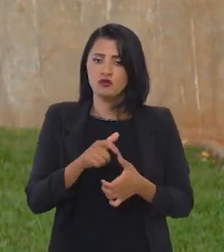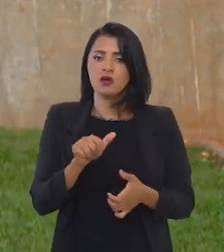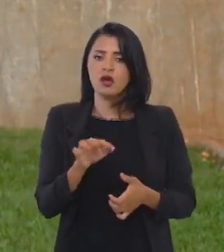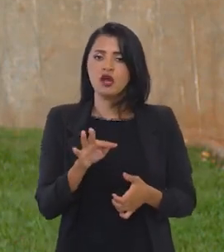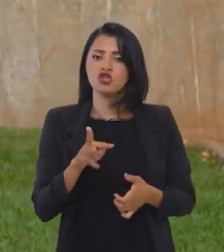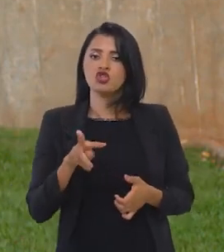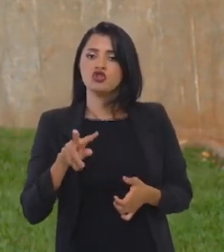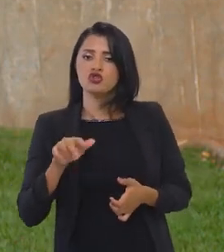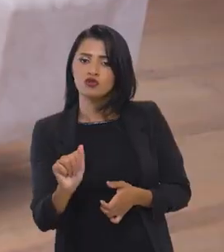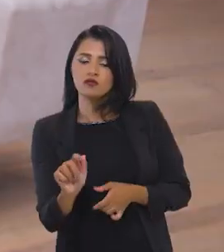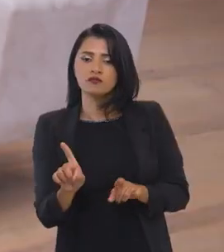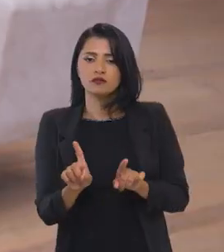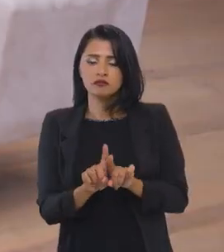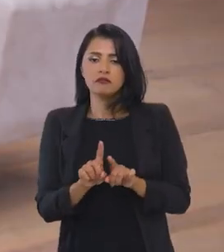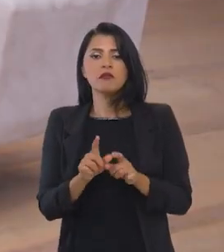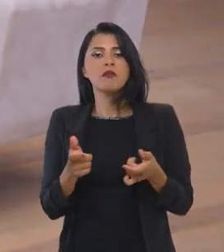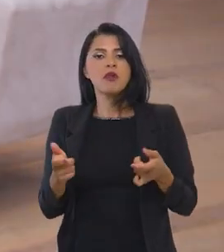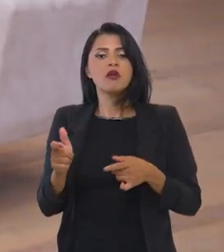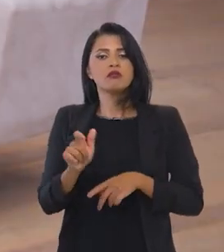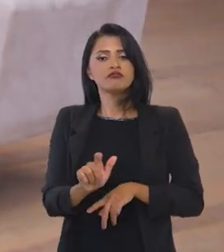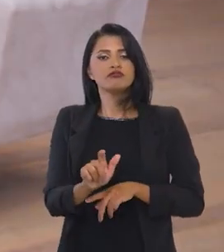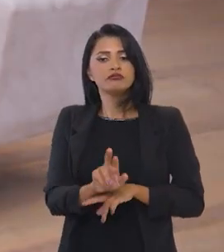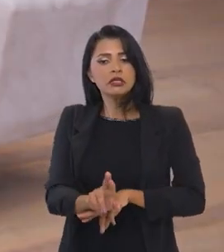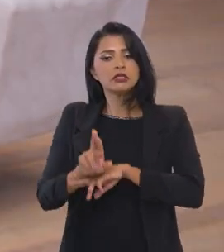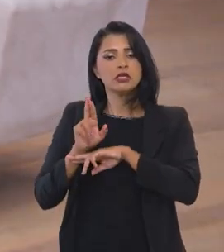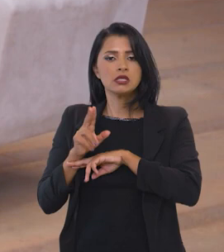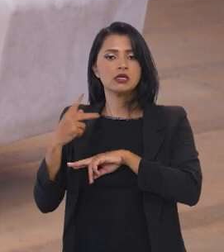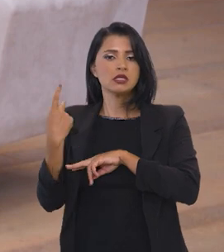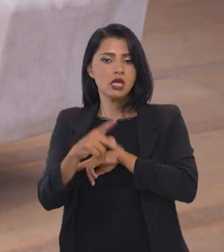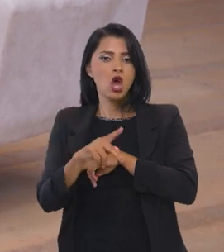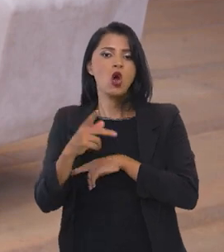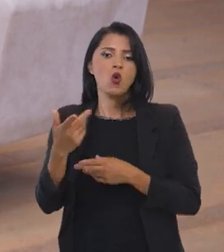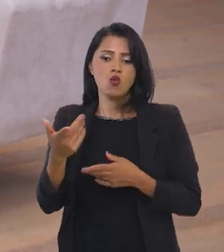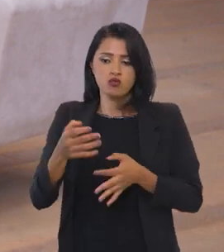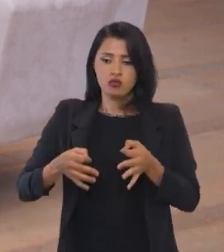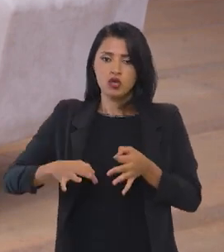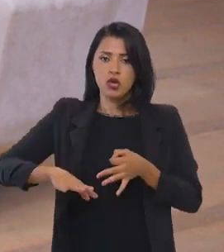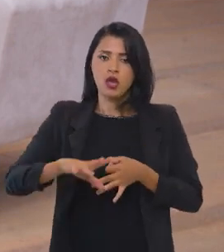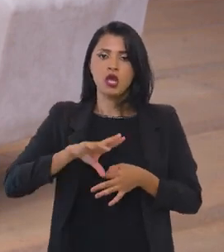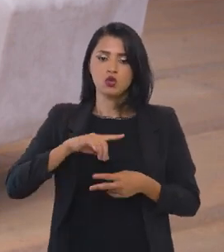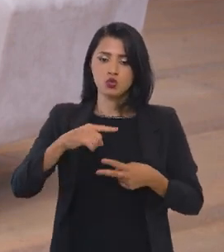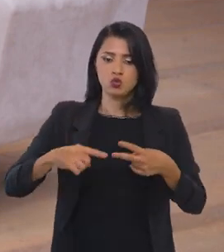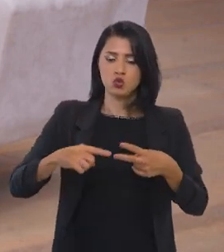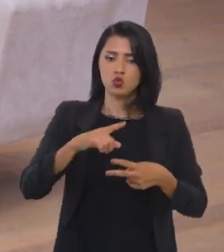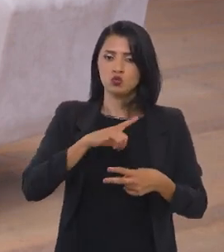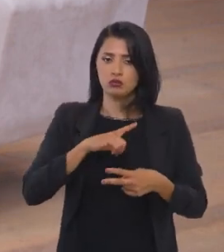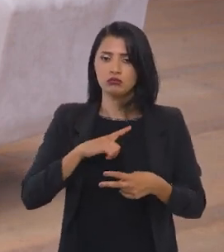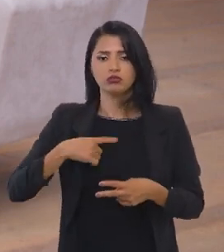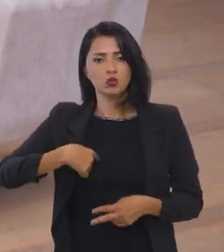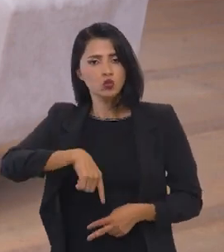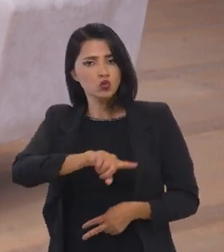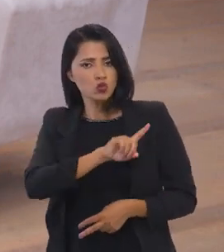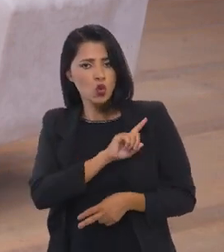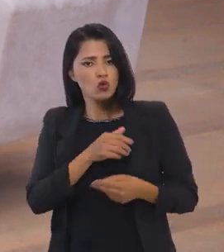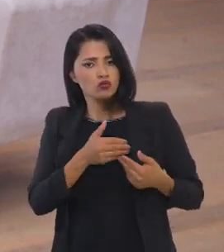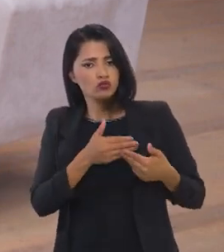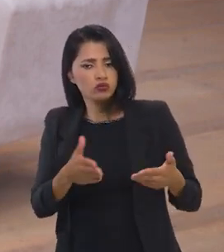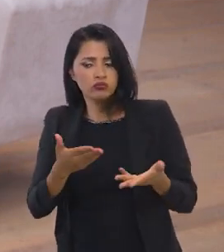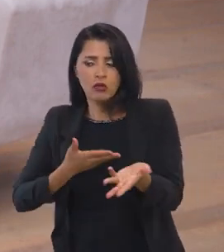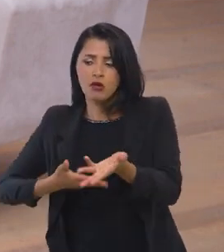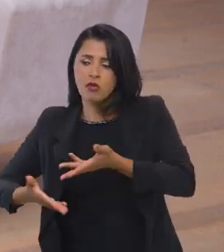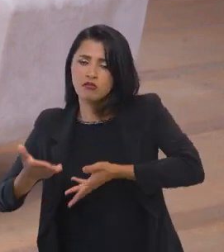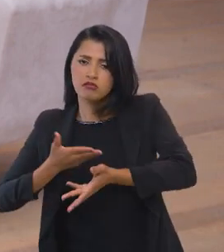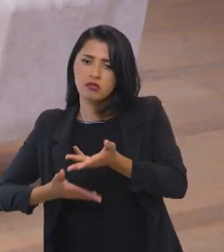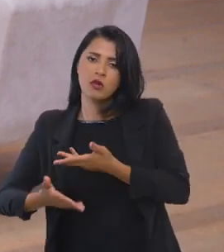e também na sua dimensão de representação da Fazenda Nacional em juízo. Então, são essas nossas duas dimensões que nós nos